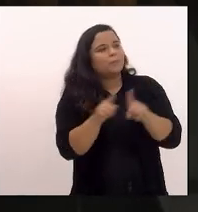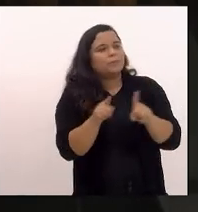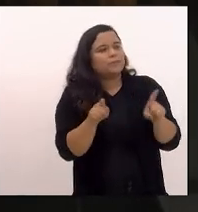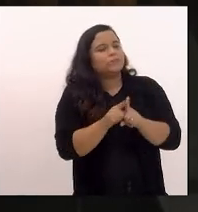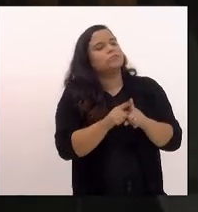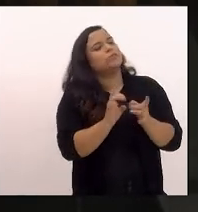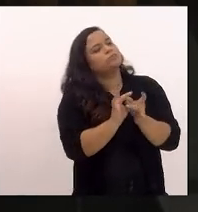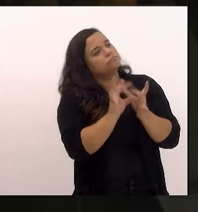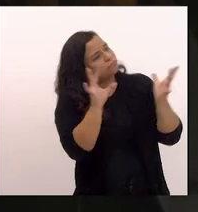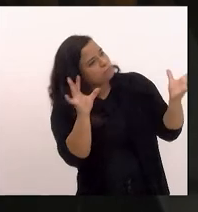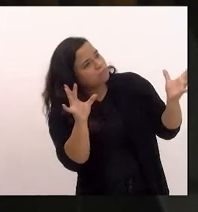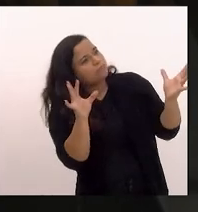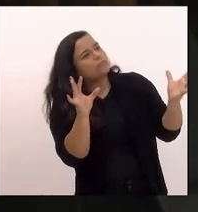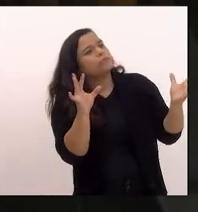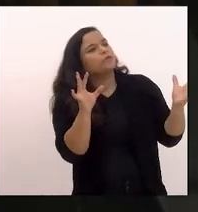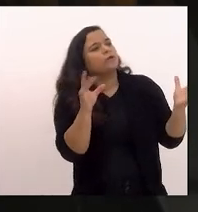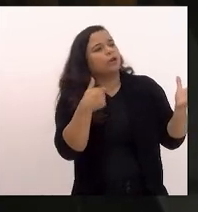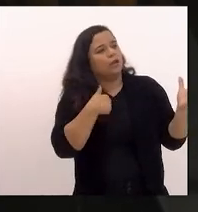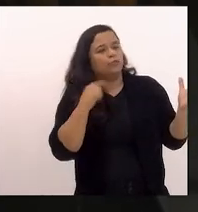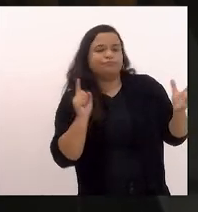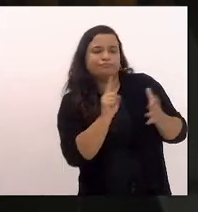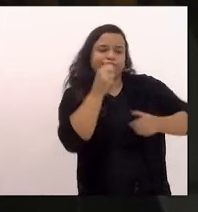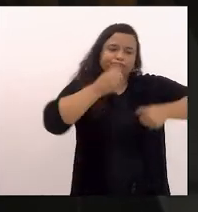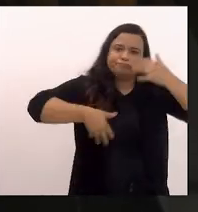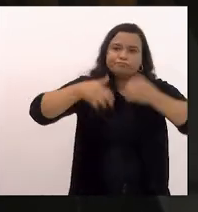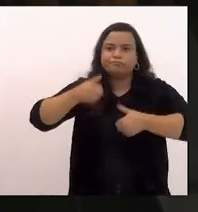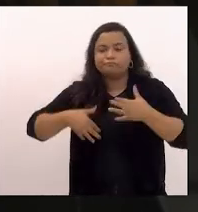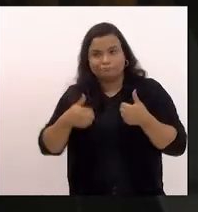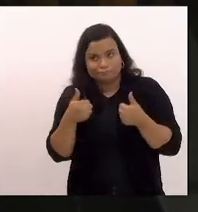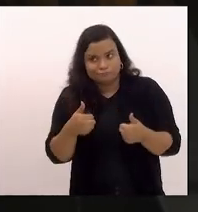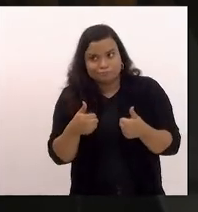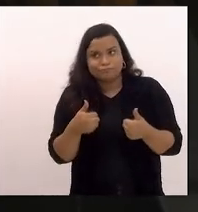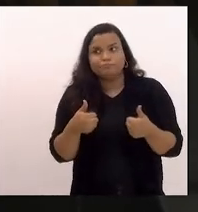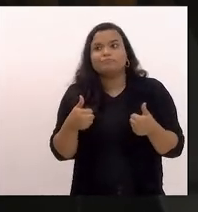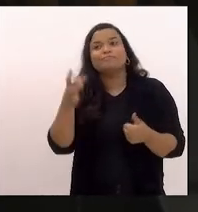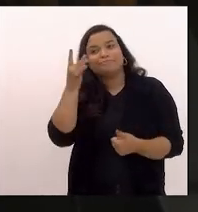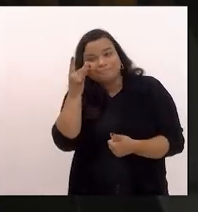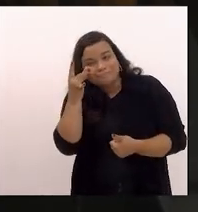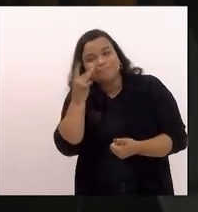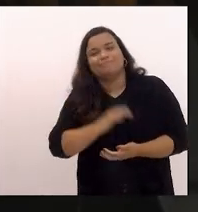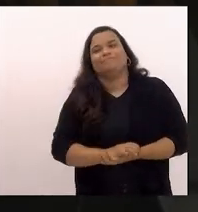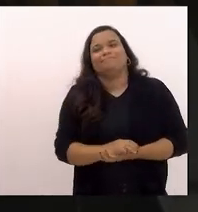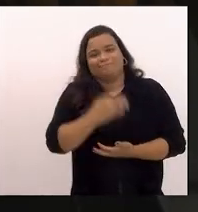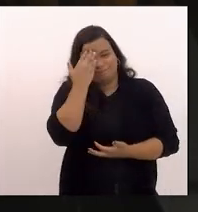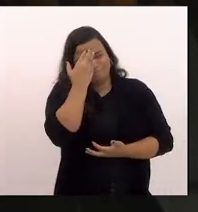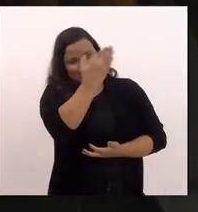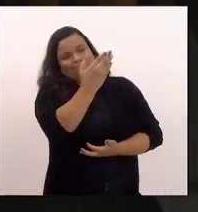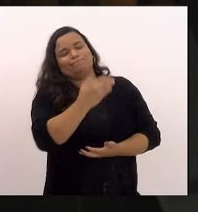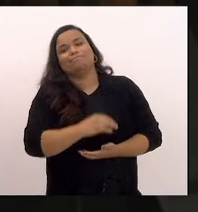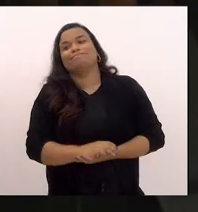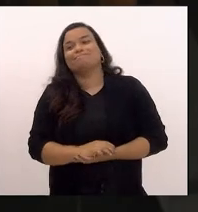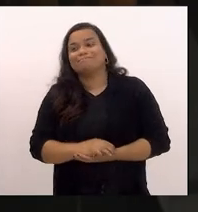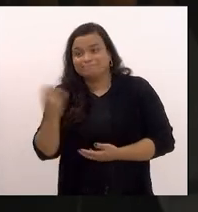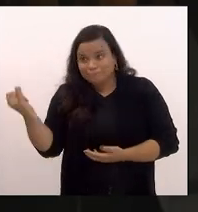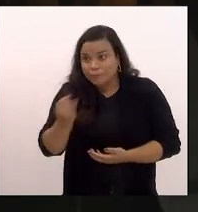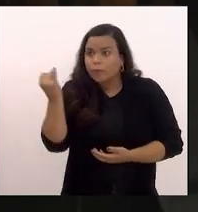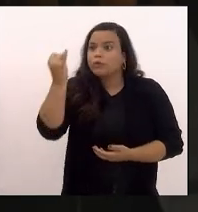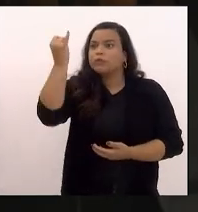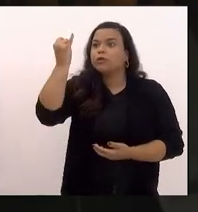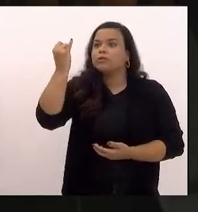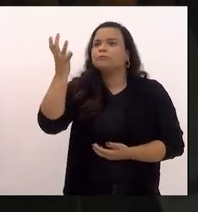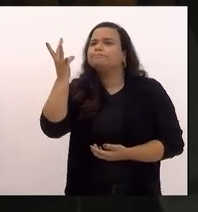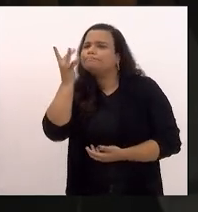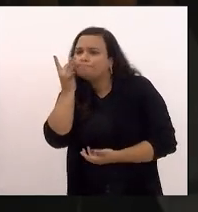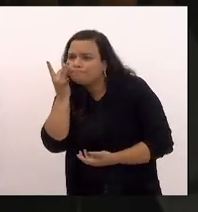de fazer uso da palavra presencialmente fundamental a nossa